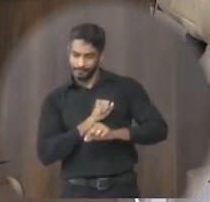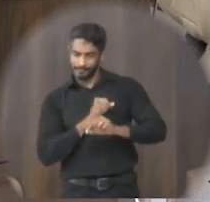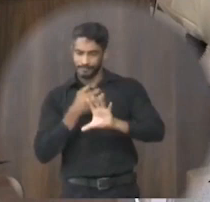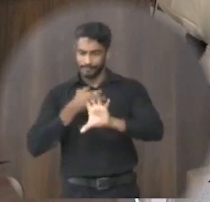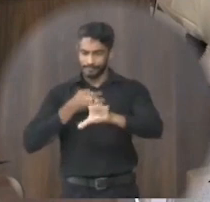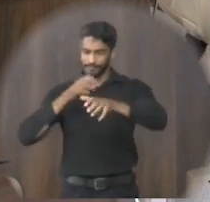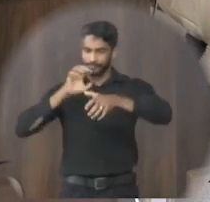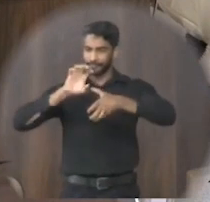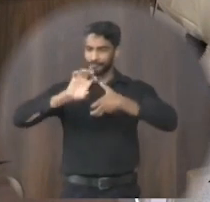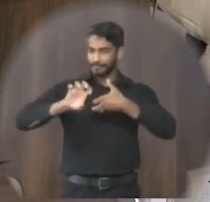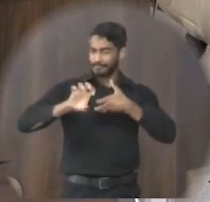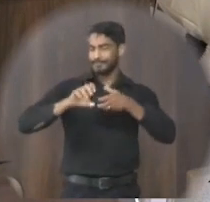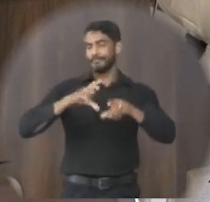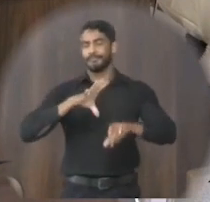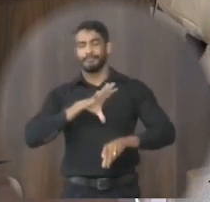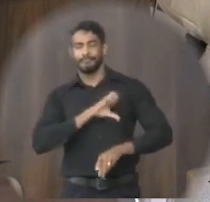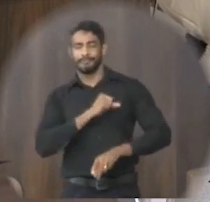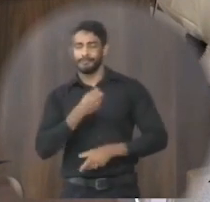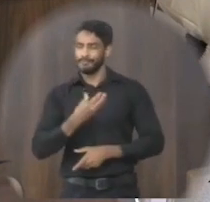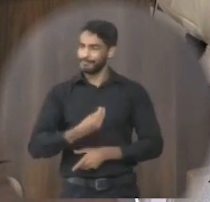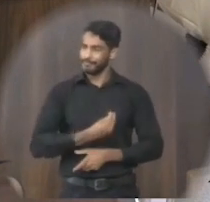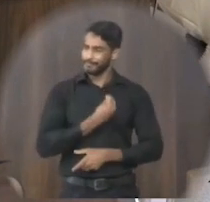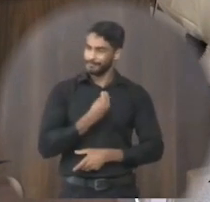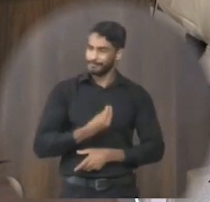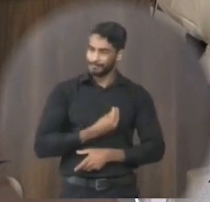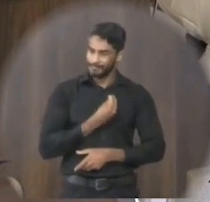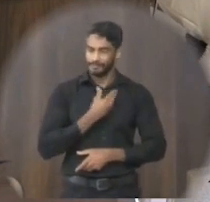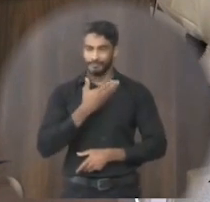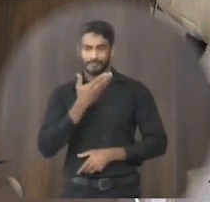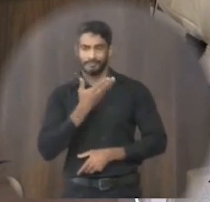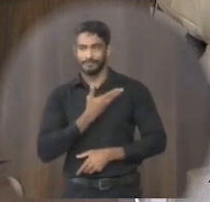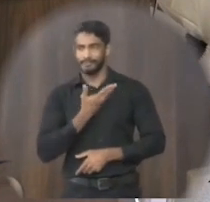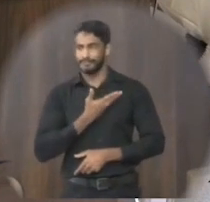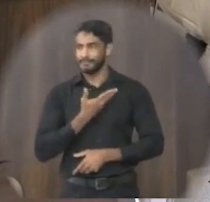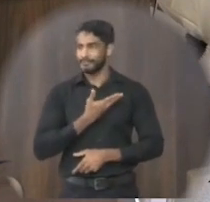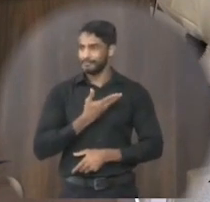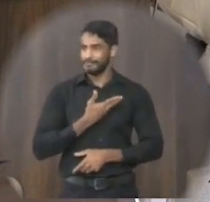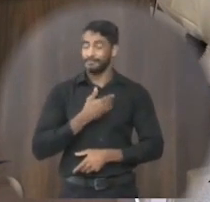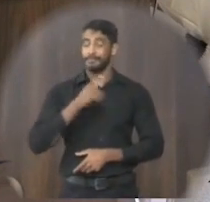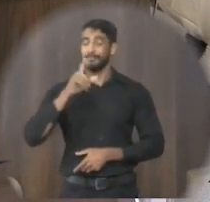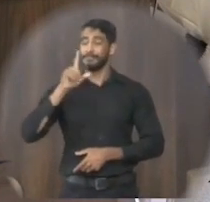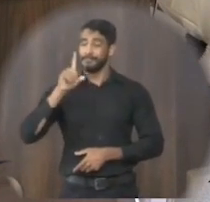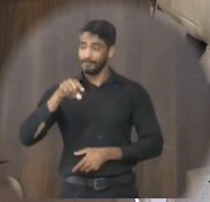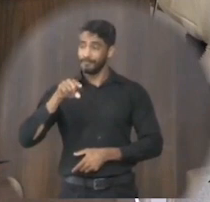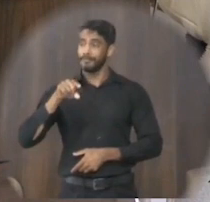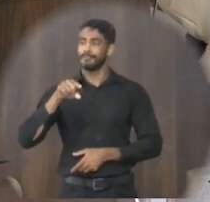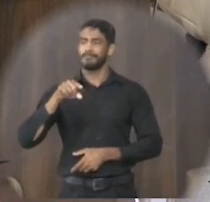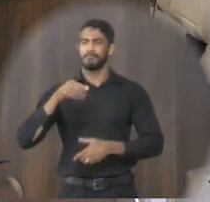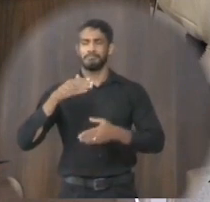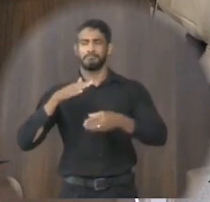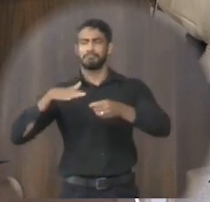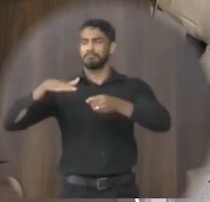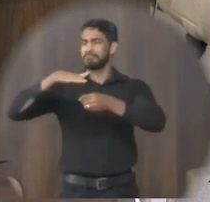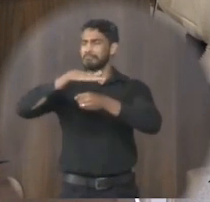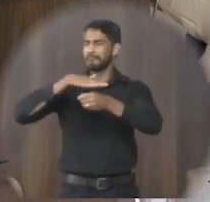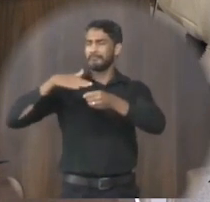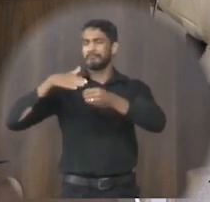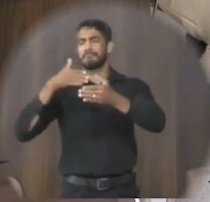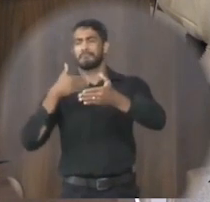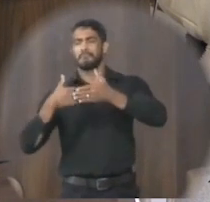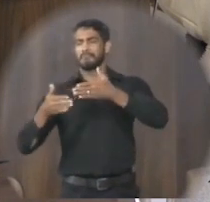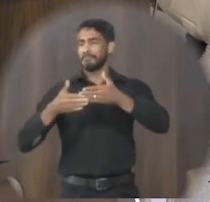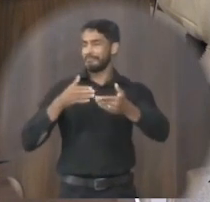o amor à vida o amor à amizade isso está acima de qualquer de qualquer